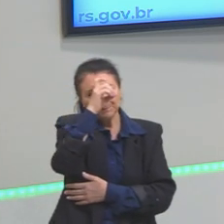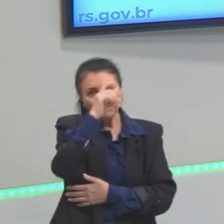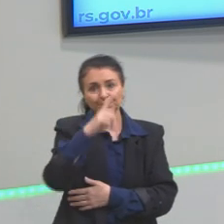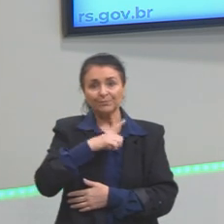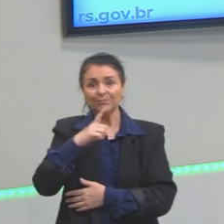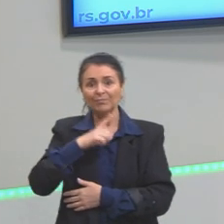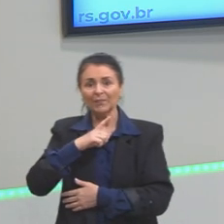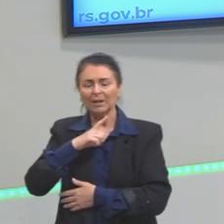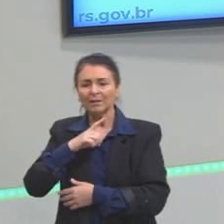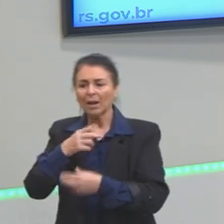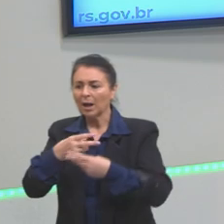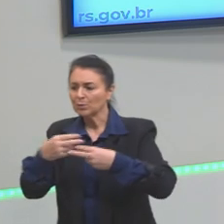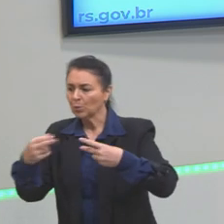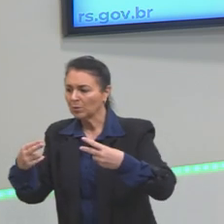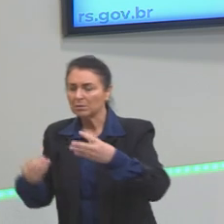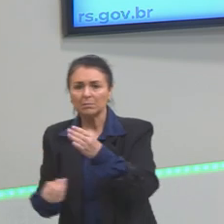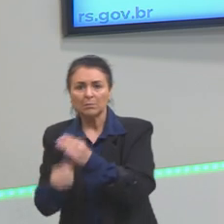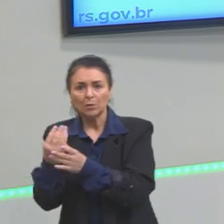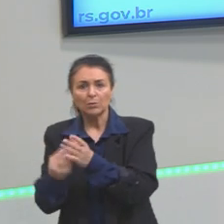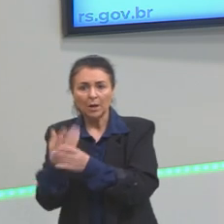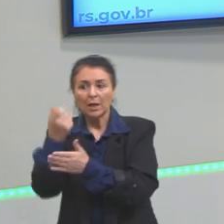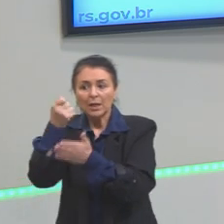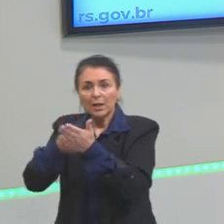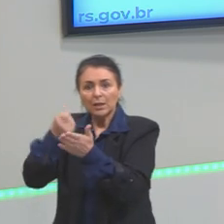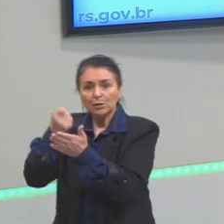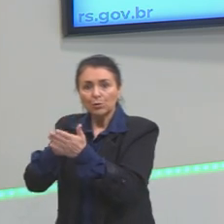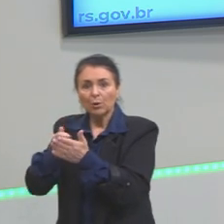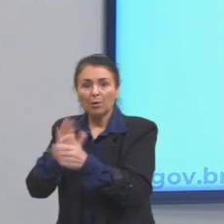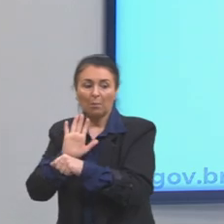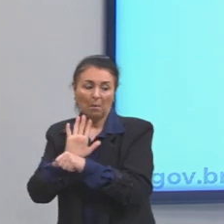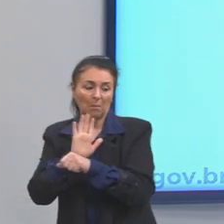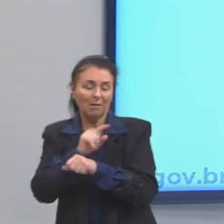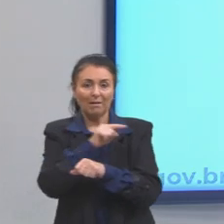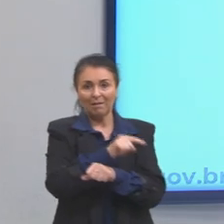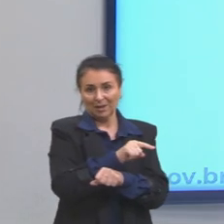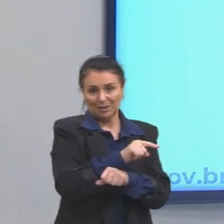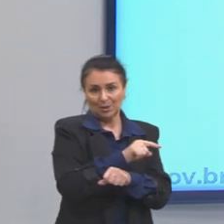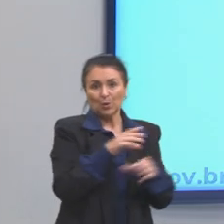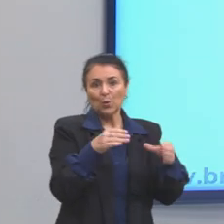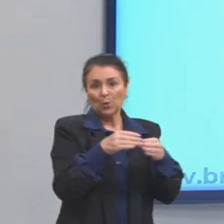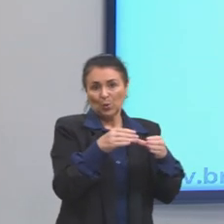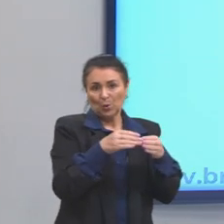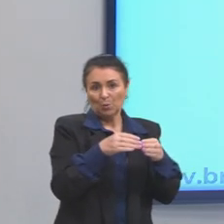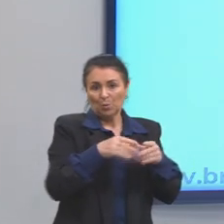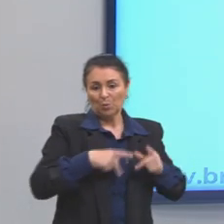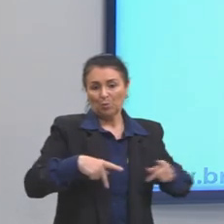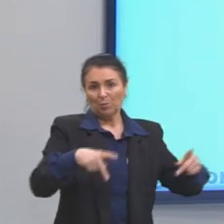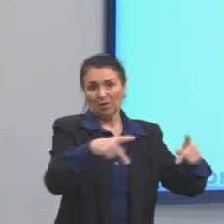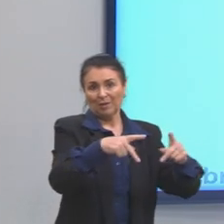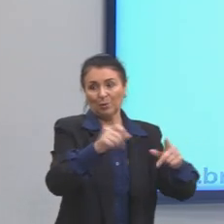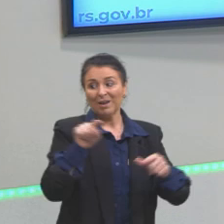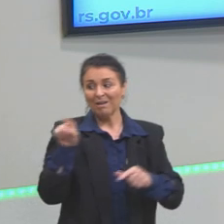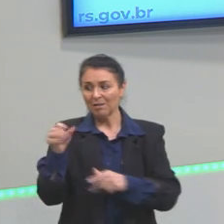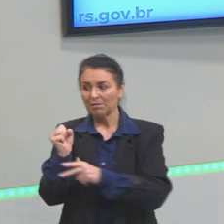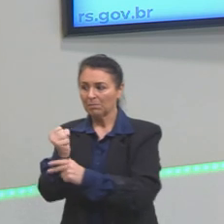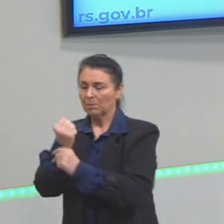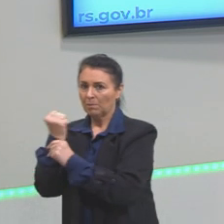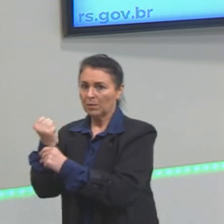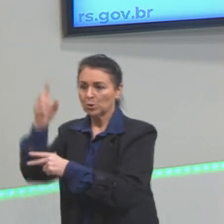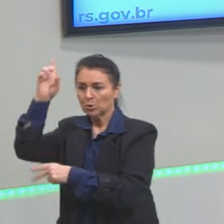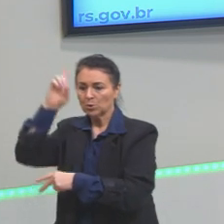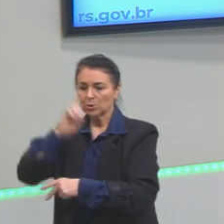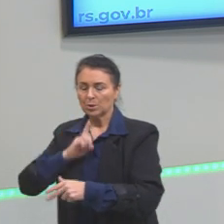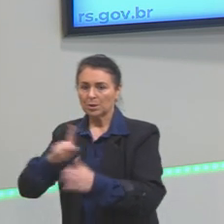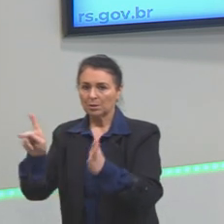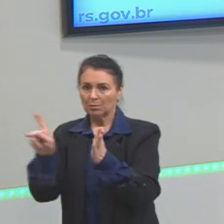produção lutam pelo proletariado. Eles lutam, eles defendem os seus direitos, eles